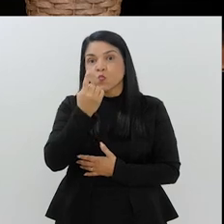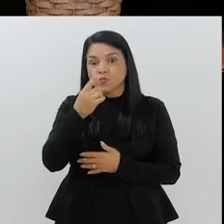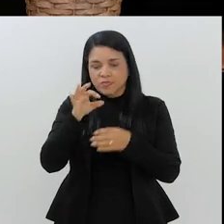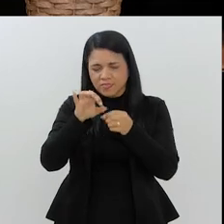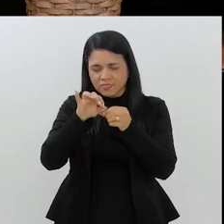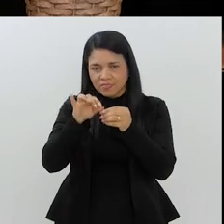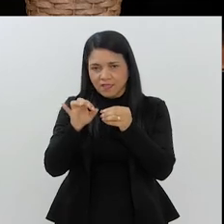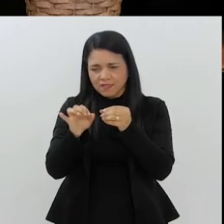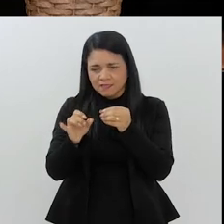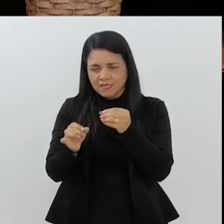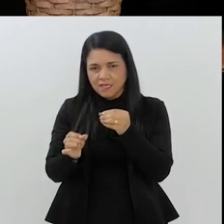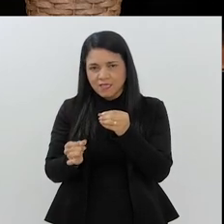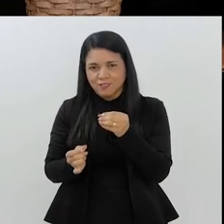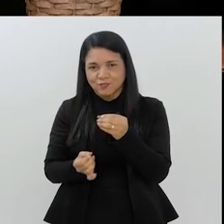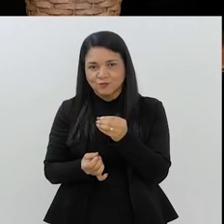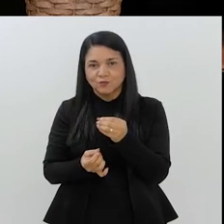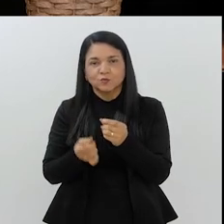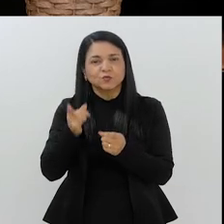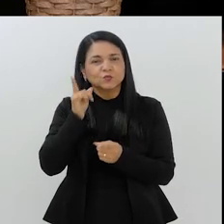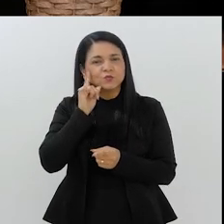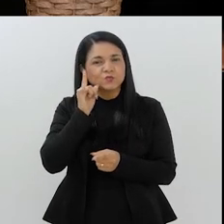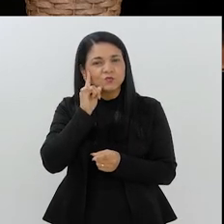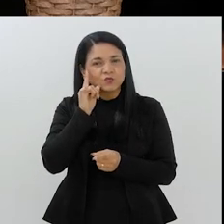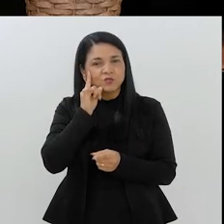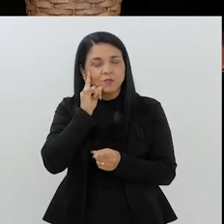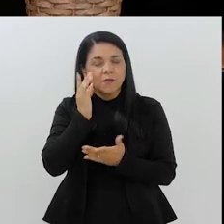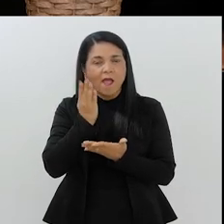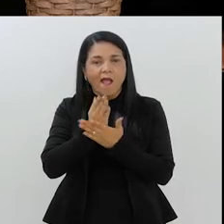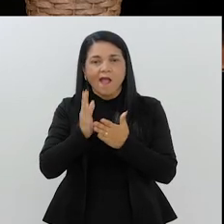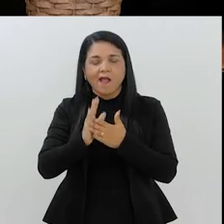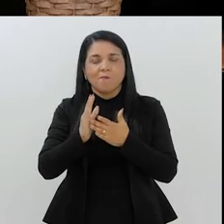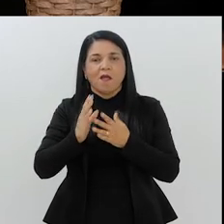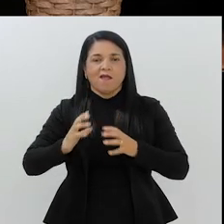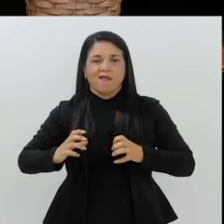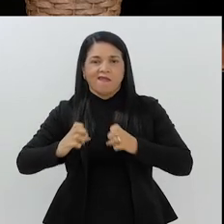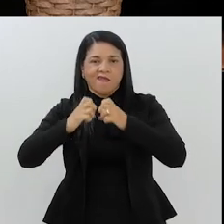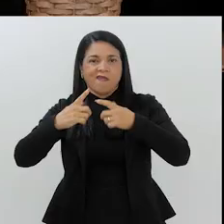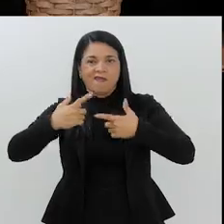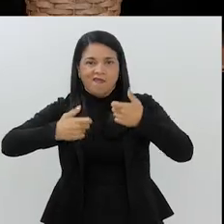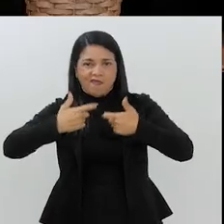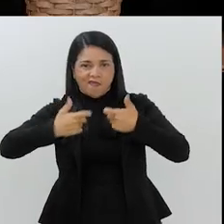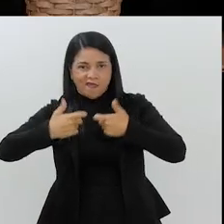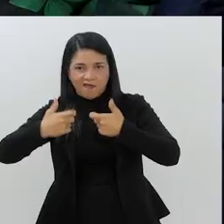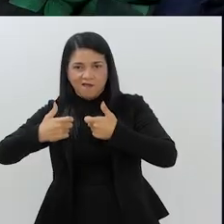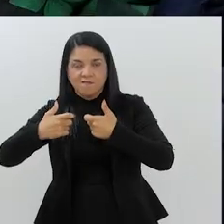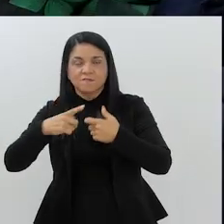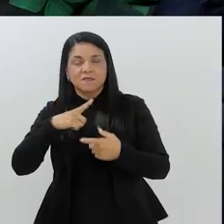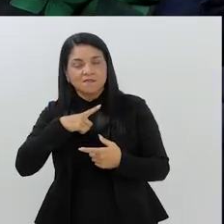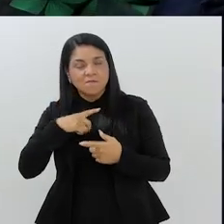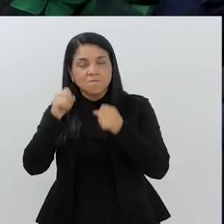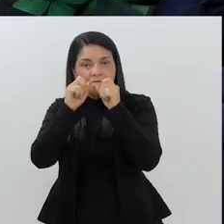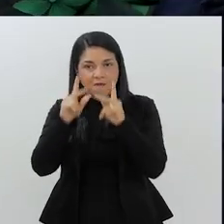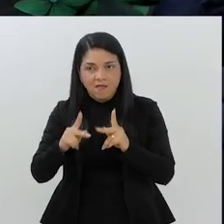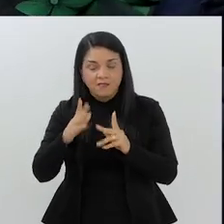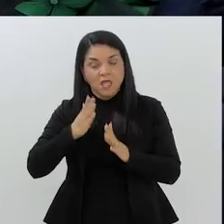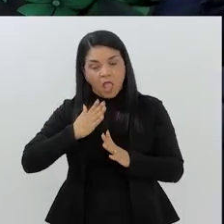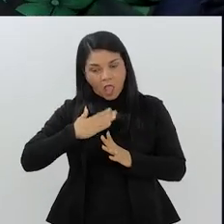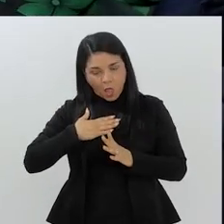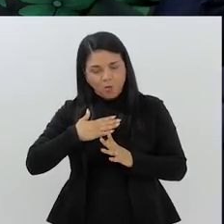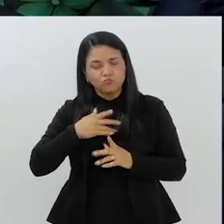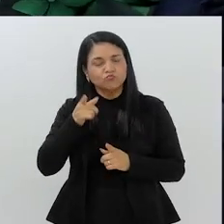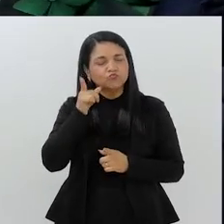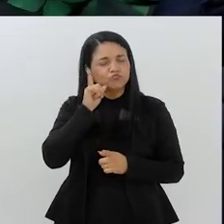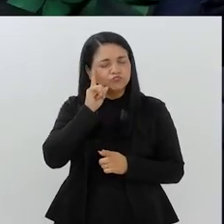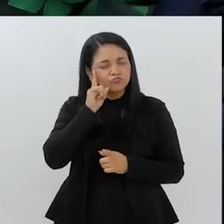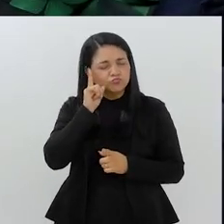dia para ver se tinha... se acabava essa guerra, para ver se a gente tínhamos mais paz. Eu compro a